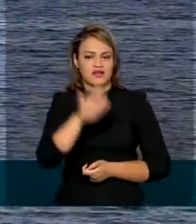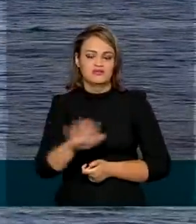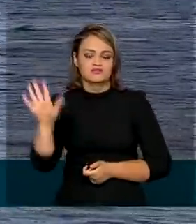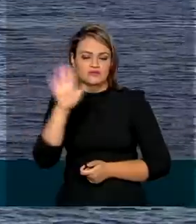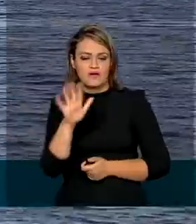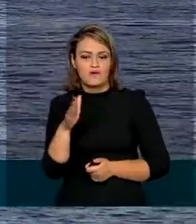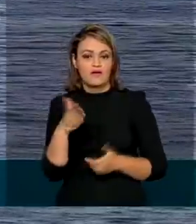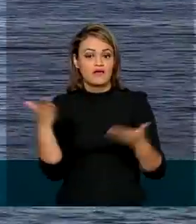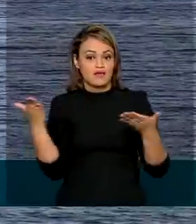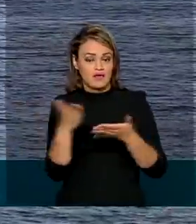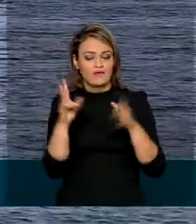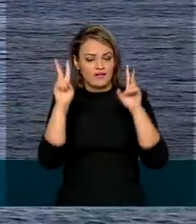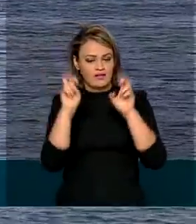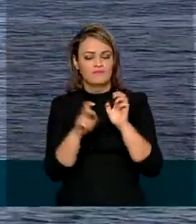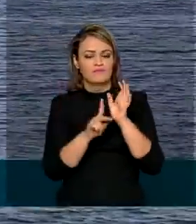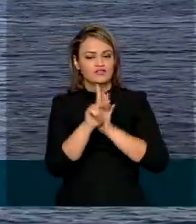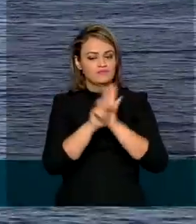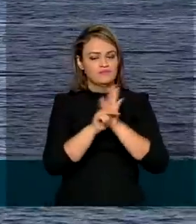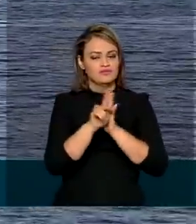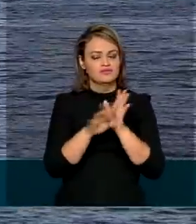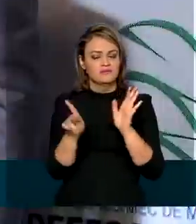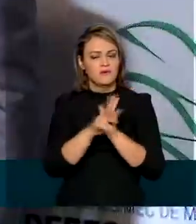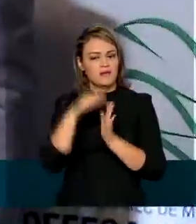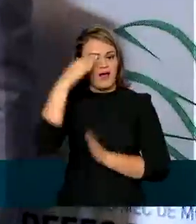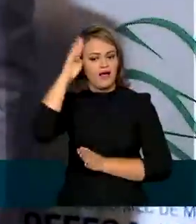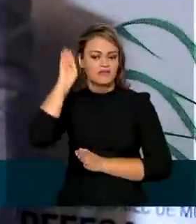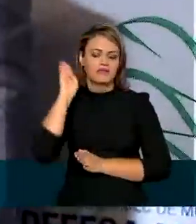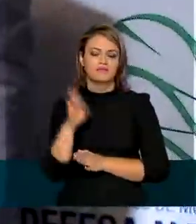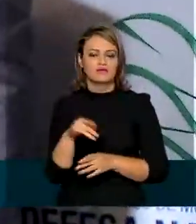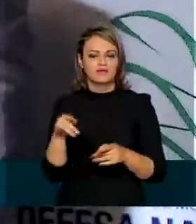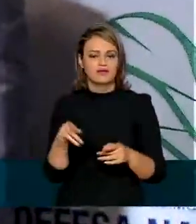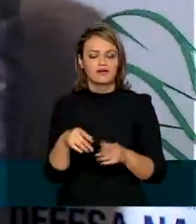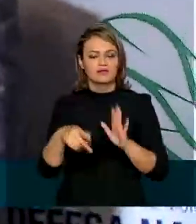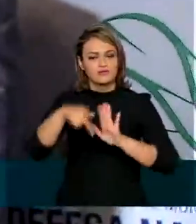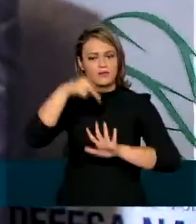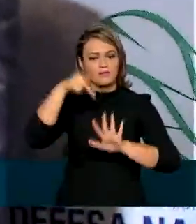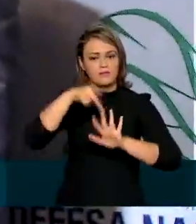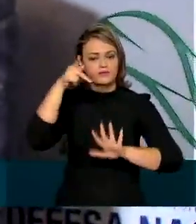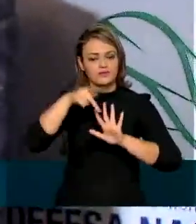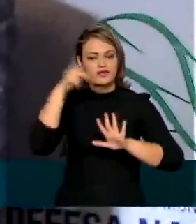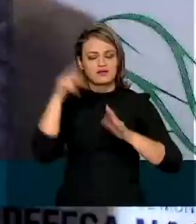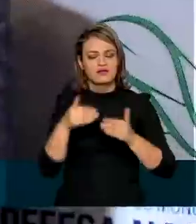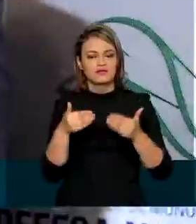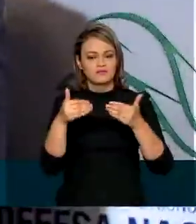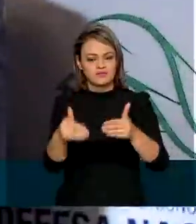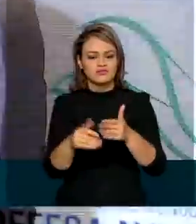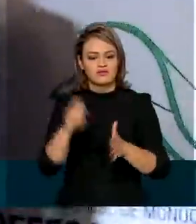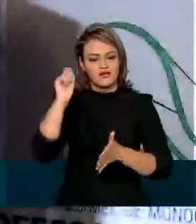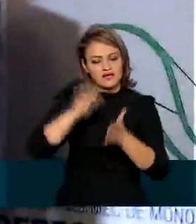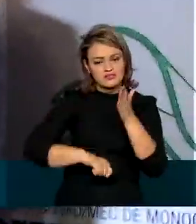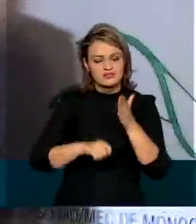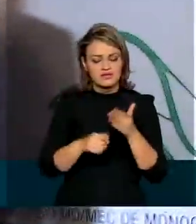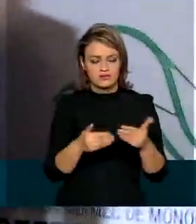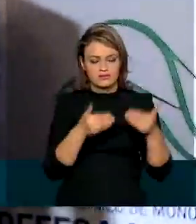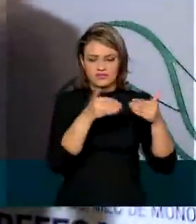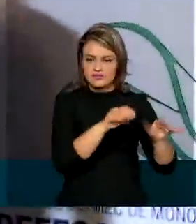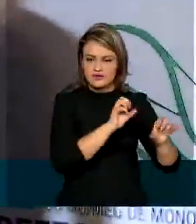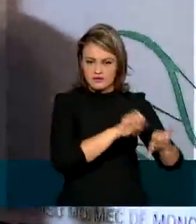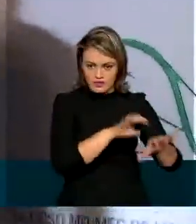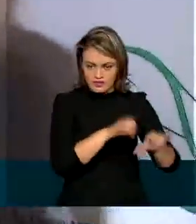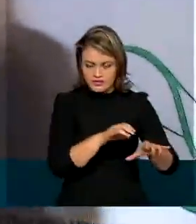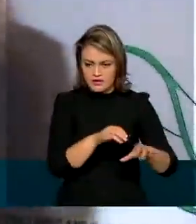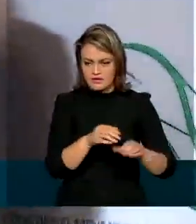que agora vai ser tema de pesquisas acadêmicas a partir de portaria interministerial, assinada entre os ministérios da